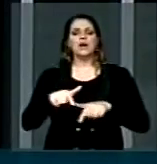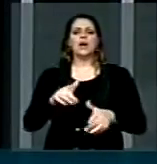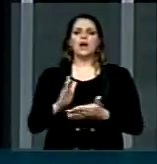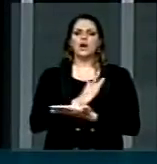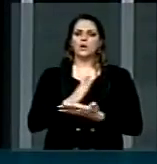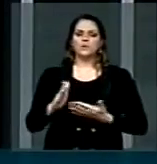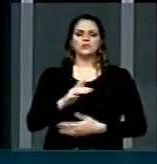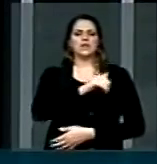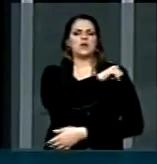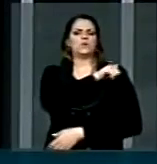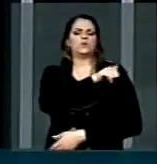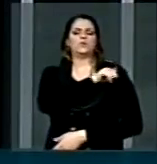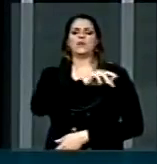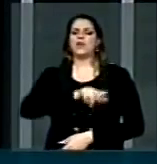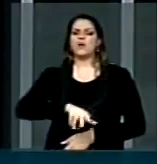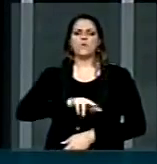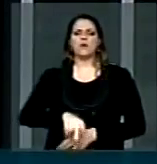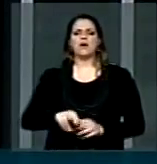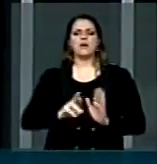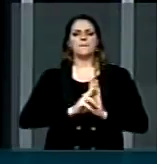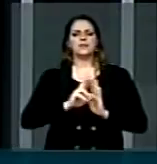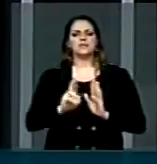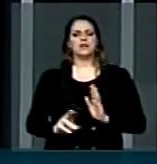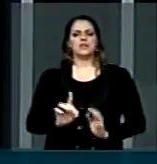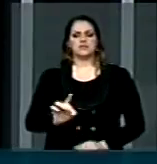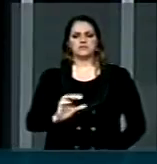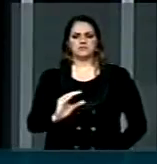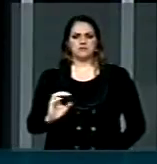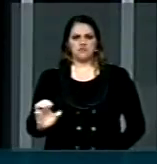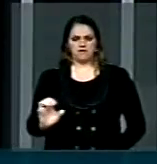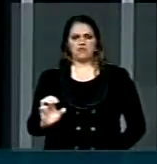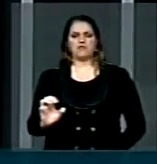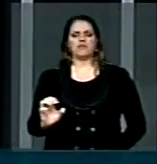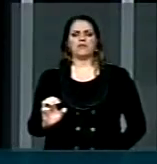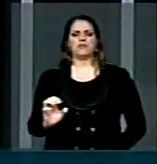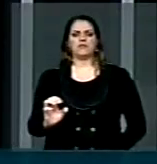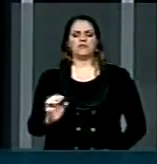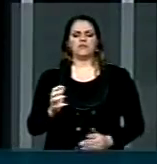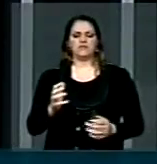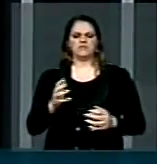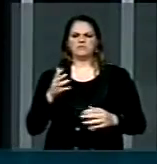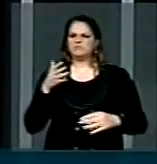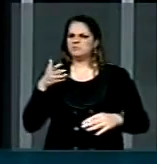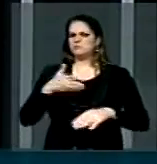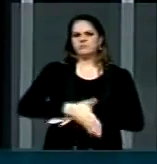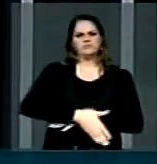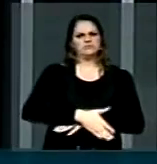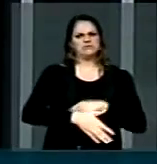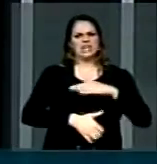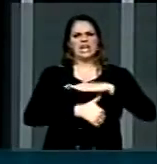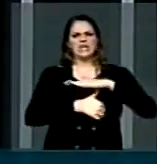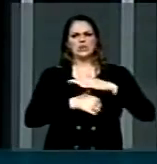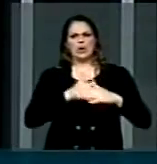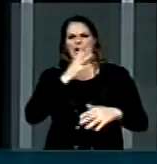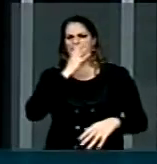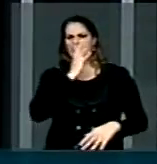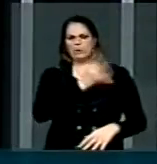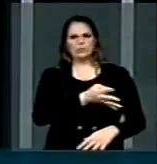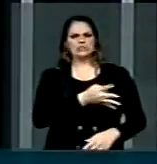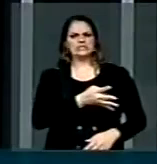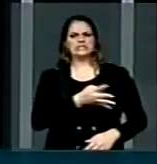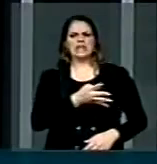são, diga-se de passagem, representados pelo DCE da UFEPEL, ocuparam a reitoria, acusando o reitor